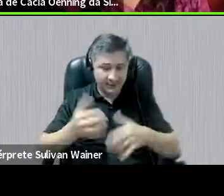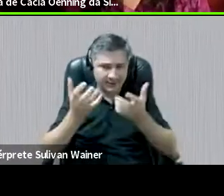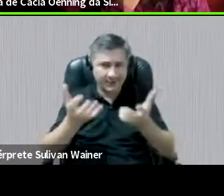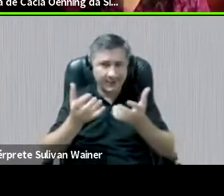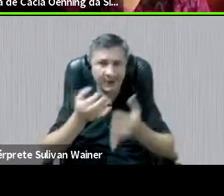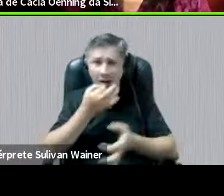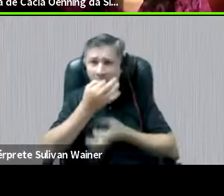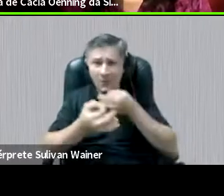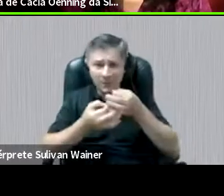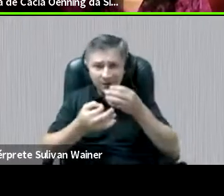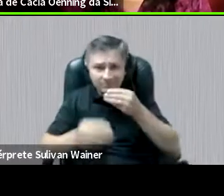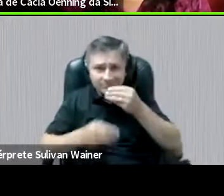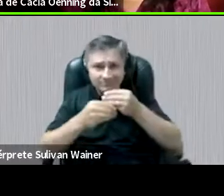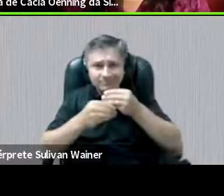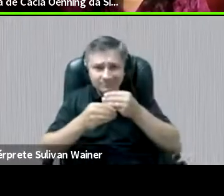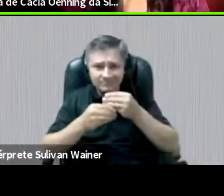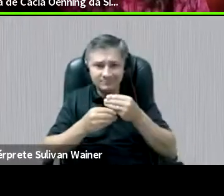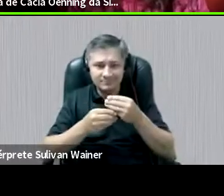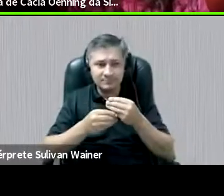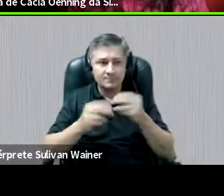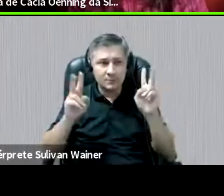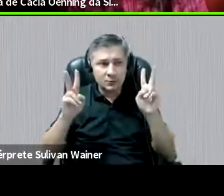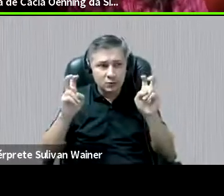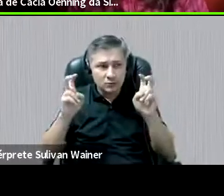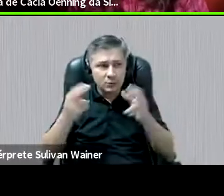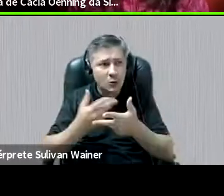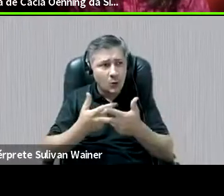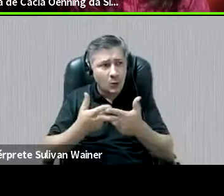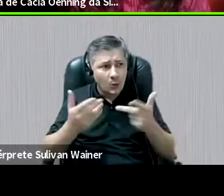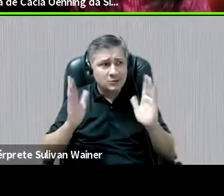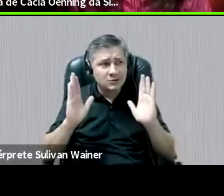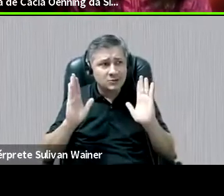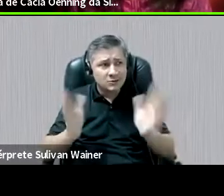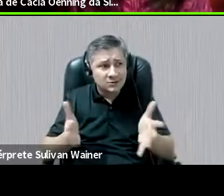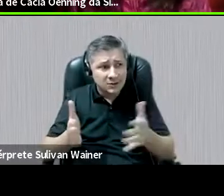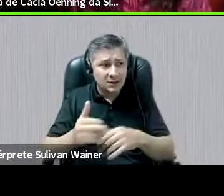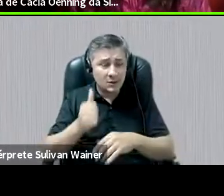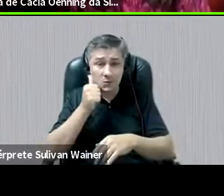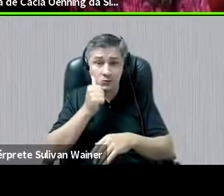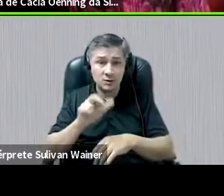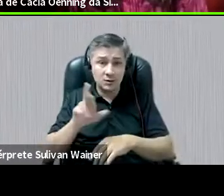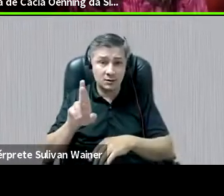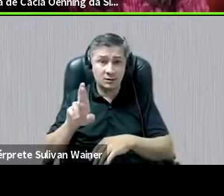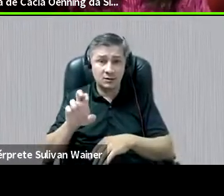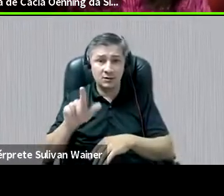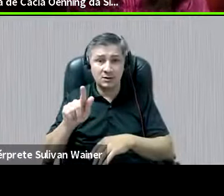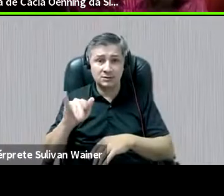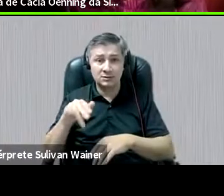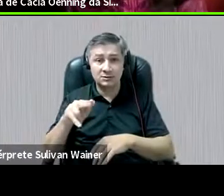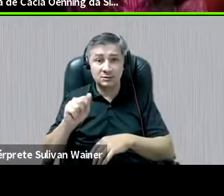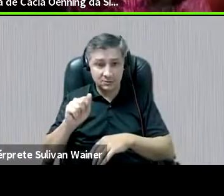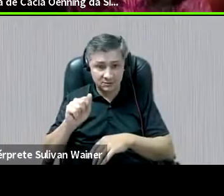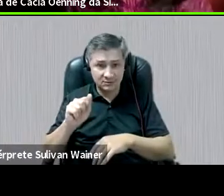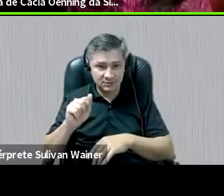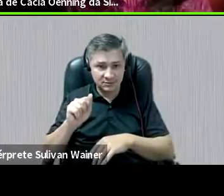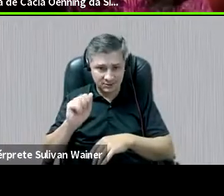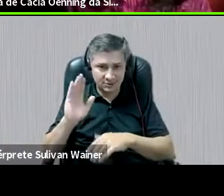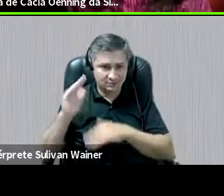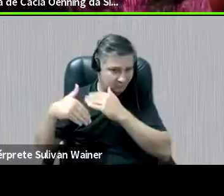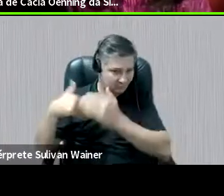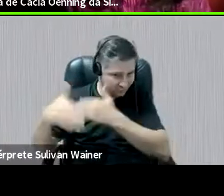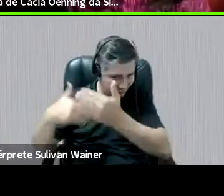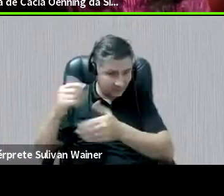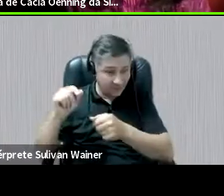comentar um pouco também com aquilo que trouxe a Regina, do processo que a gente fez hoje com